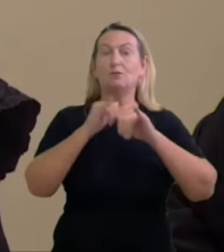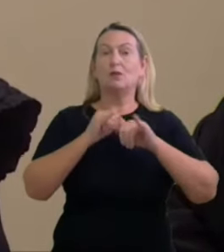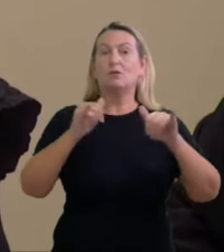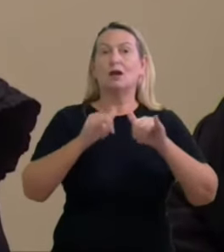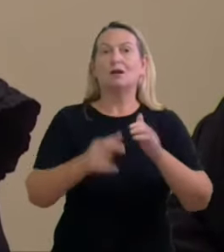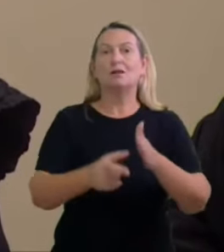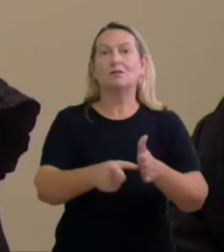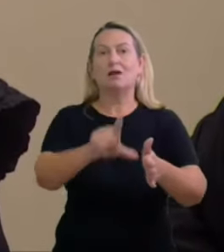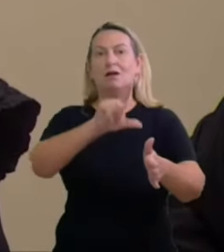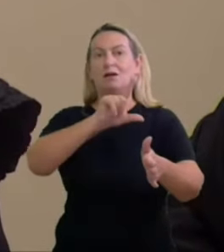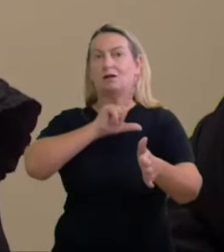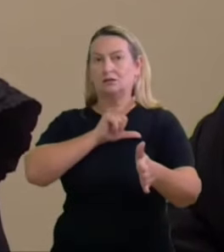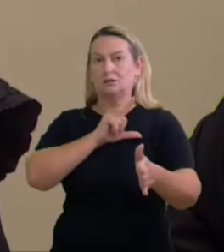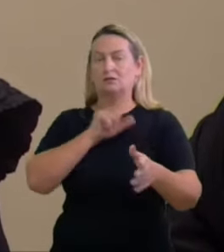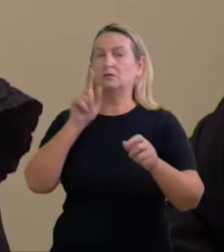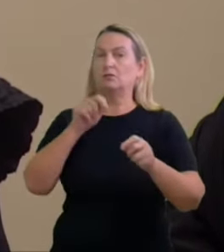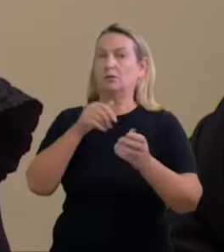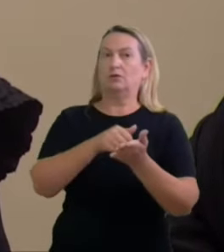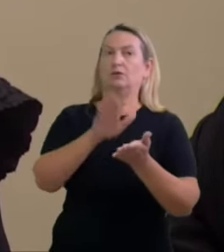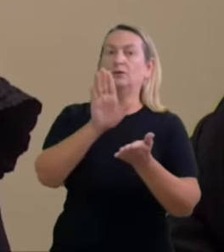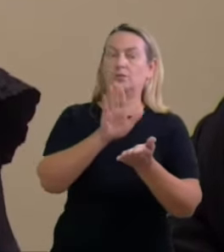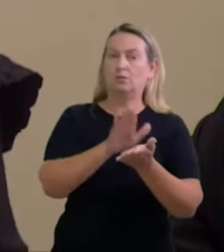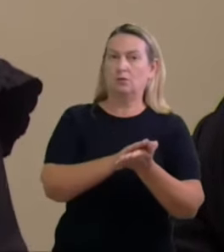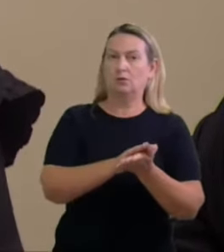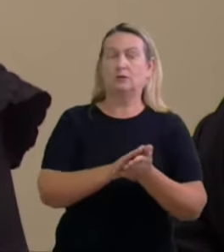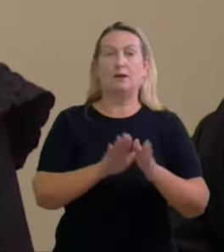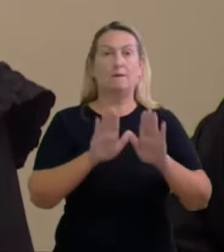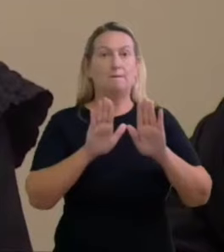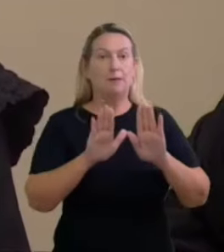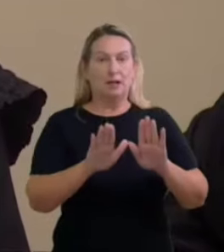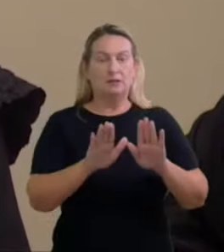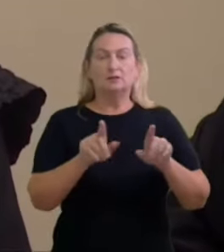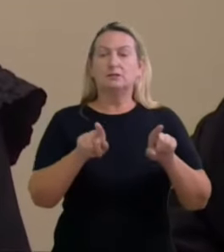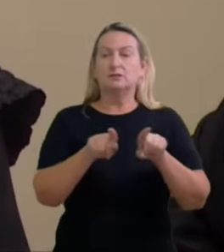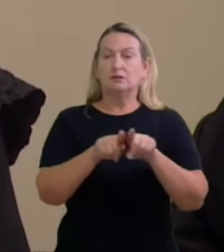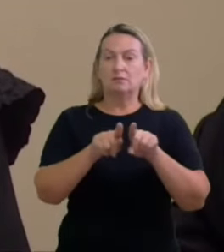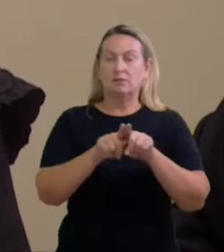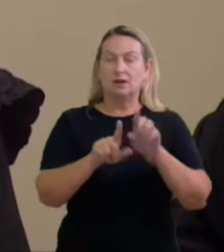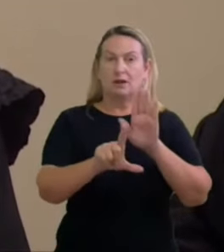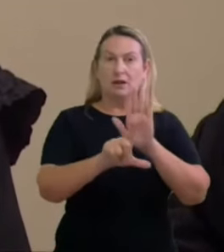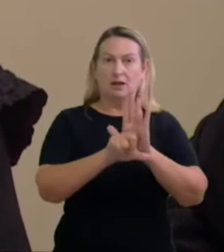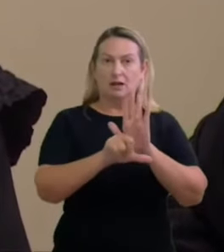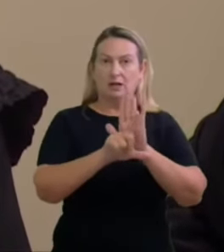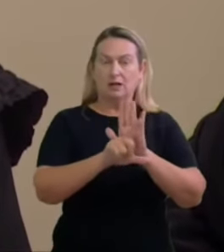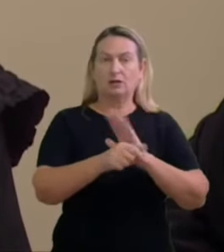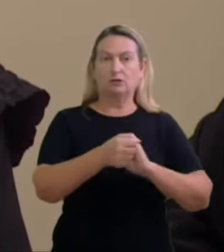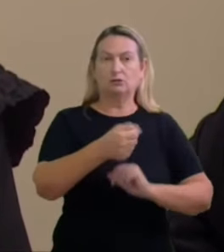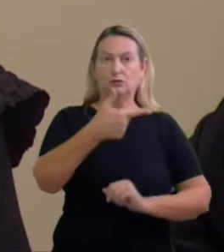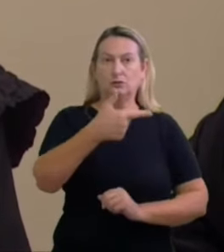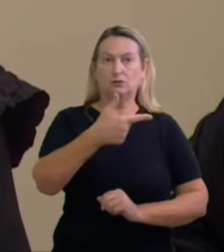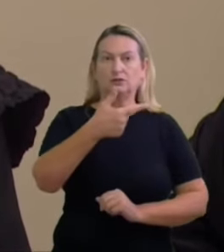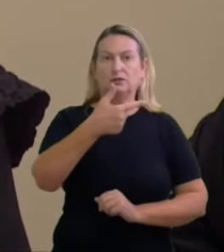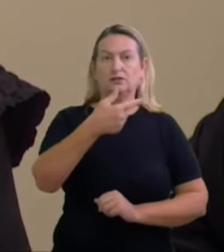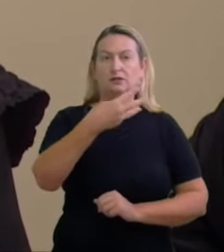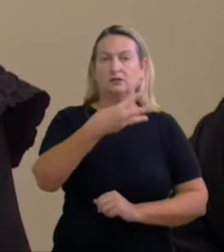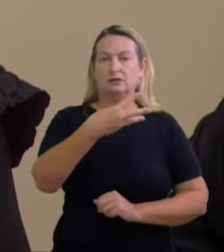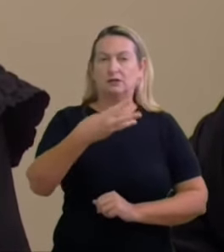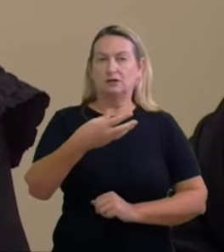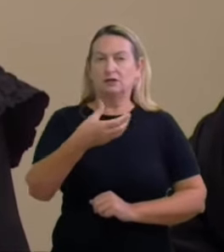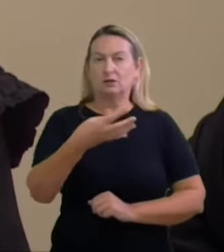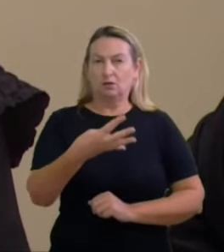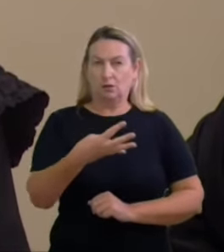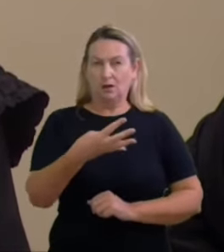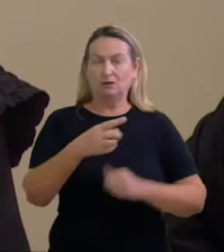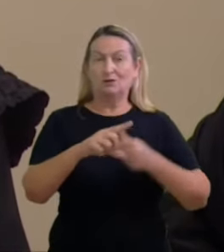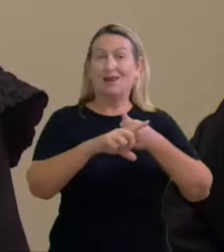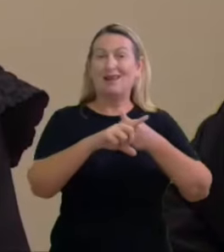estão sujeitos à multa porém acrescentado pela lei 12.034 2009 o artigo 36A da lei das